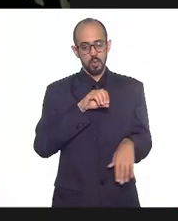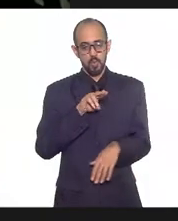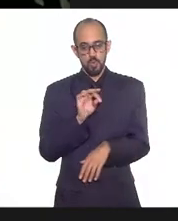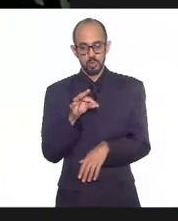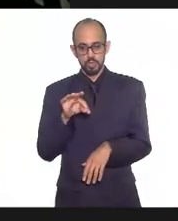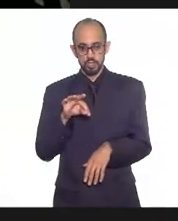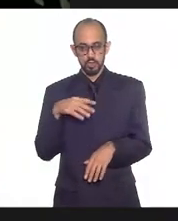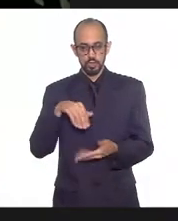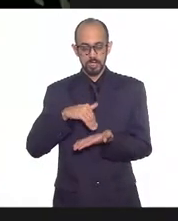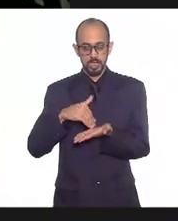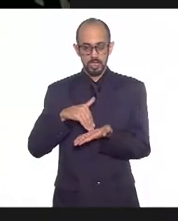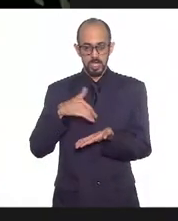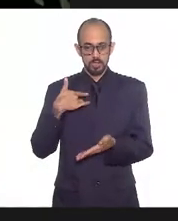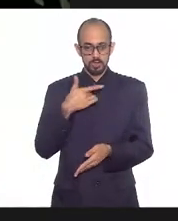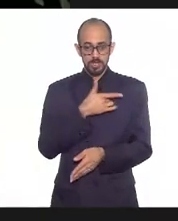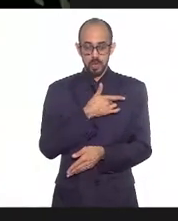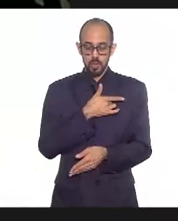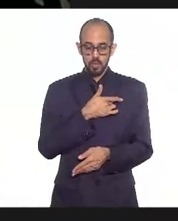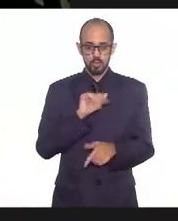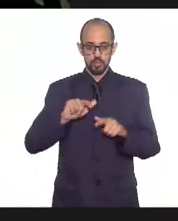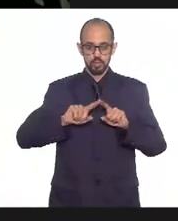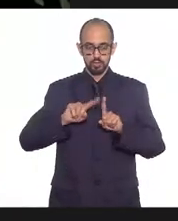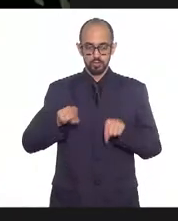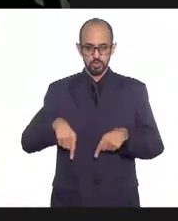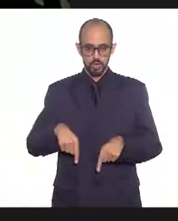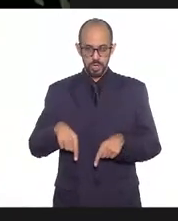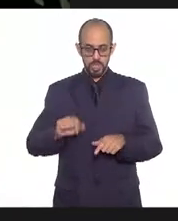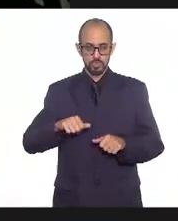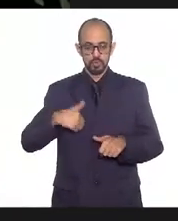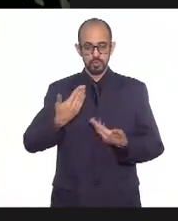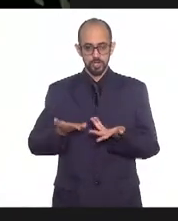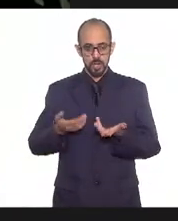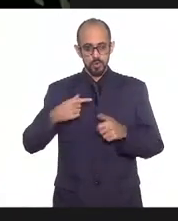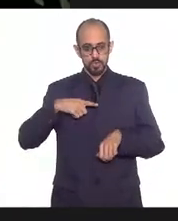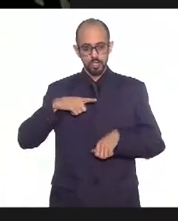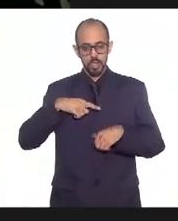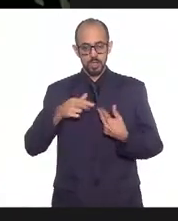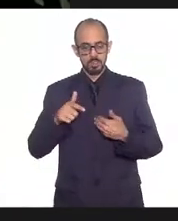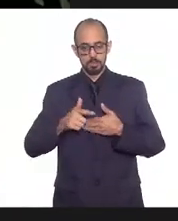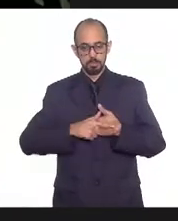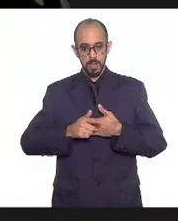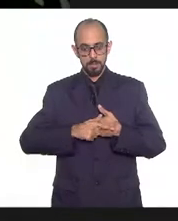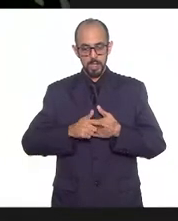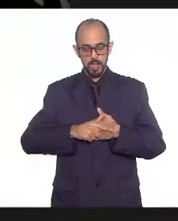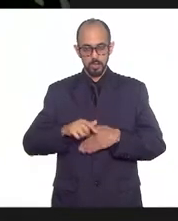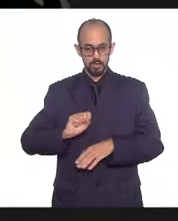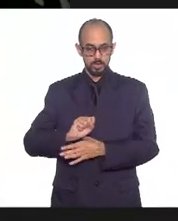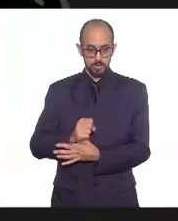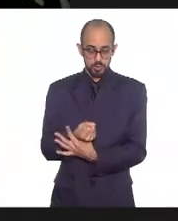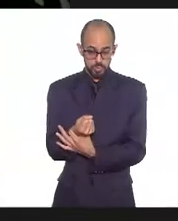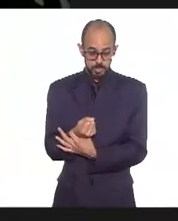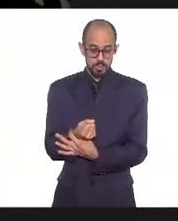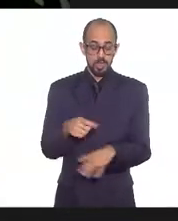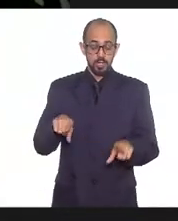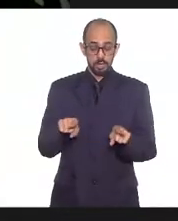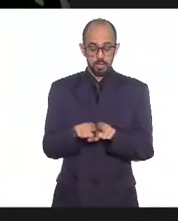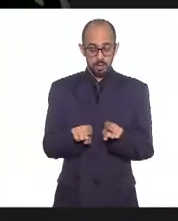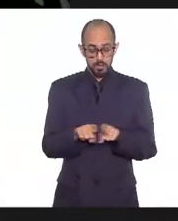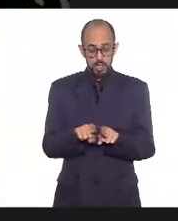trabalhadores e das trabalhadoras, então eu atuo dentro dessa área de saúde e segurança e também